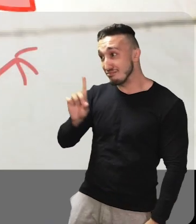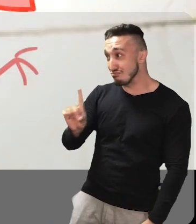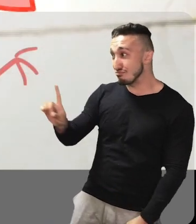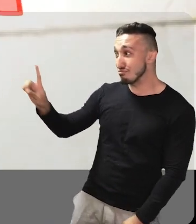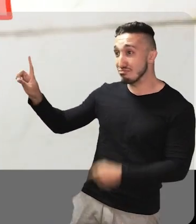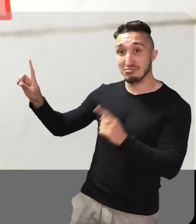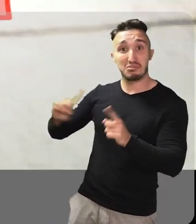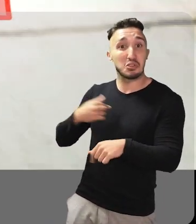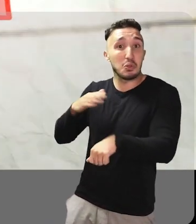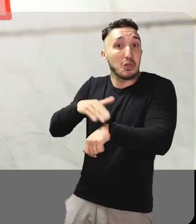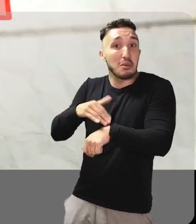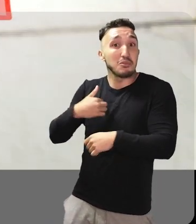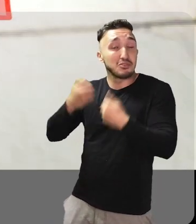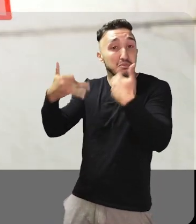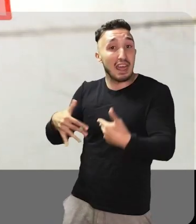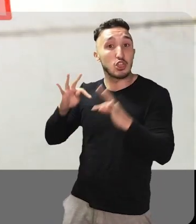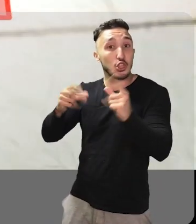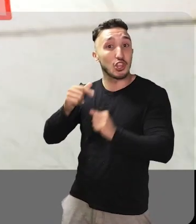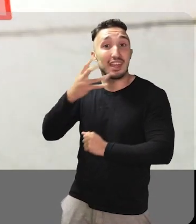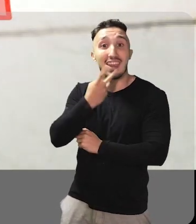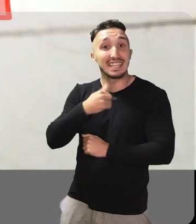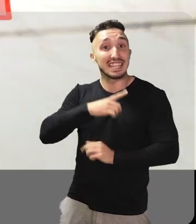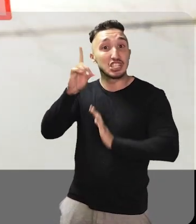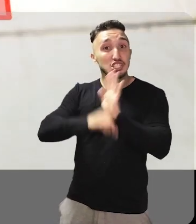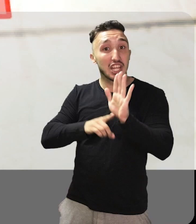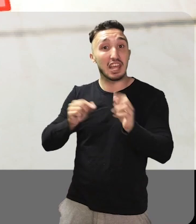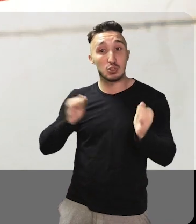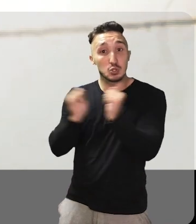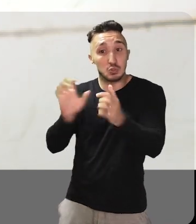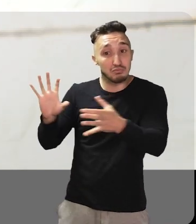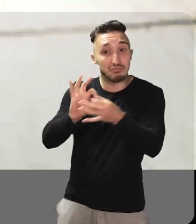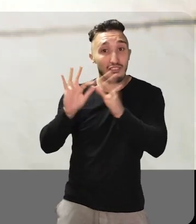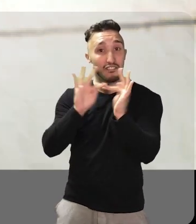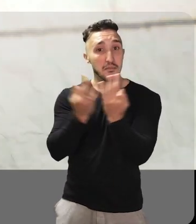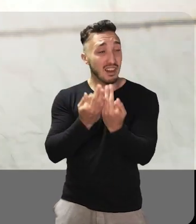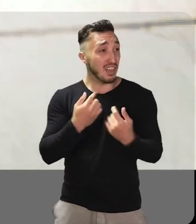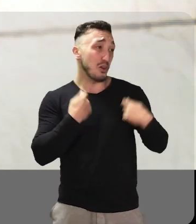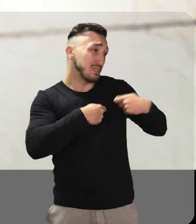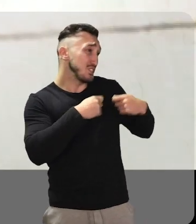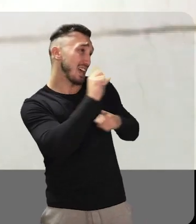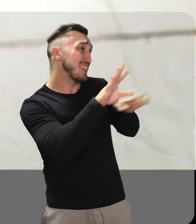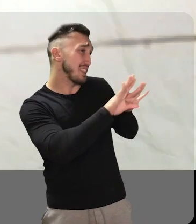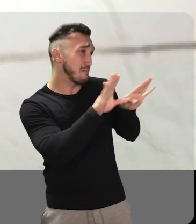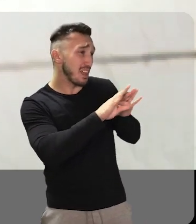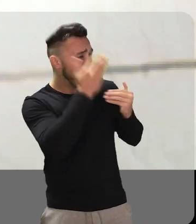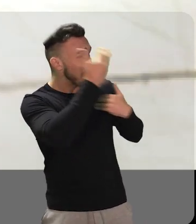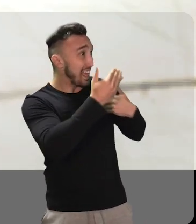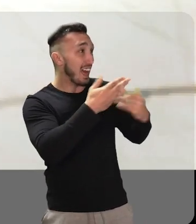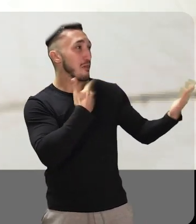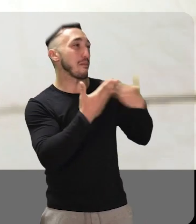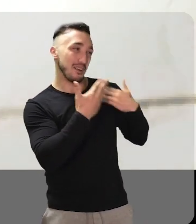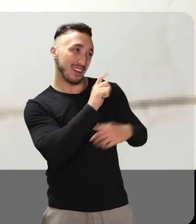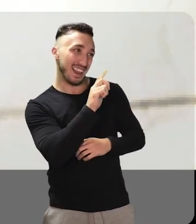E lá vai ele! Nem deu tempo de dizer que toda criança tem direito a convivência familiar! E tá na minha hora de ir pra casa